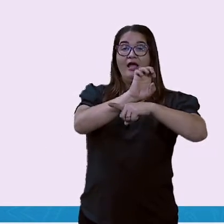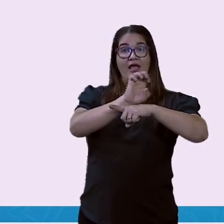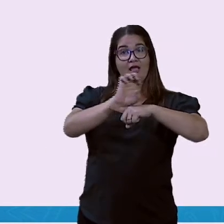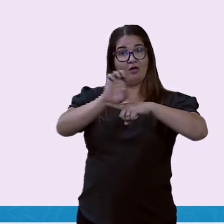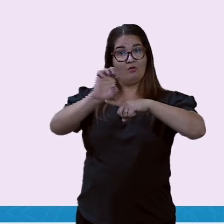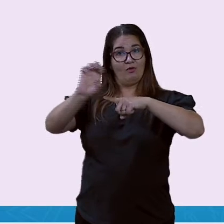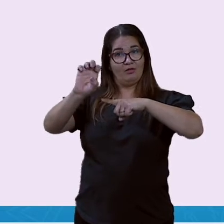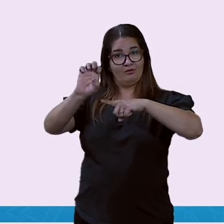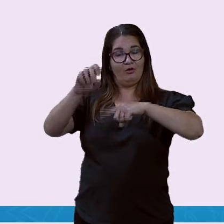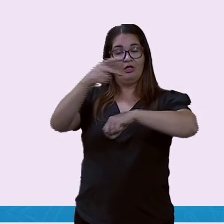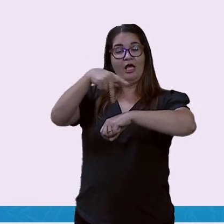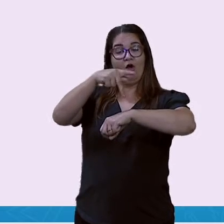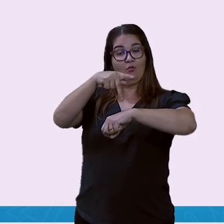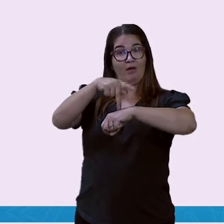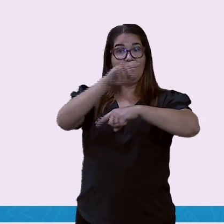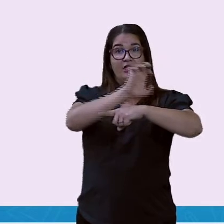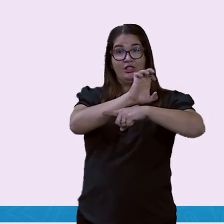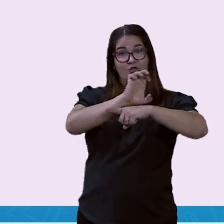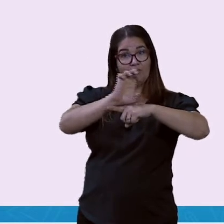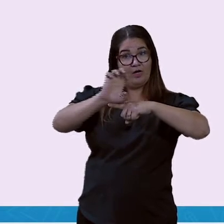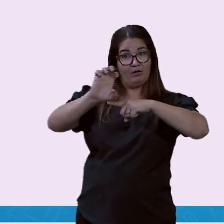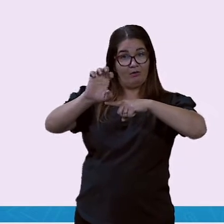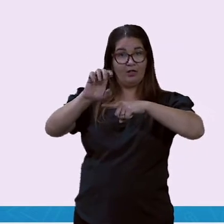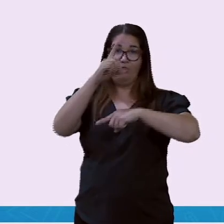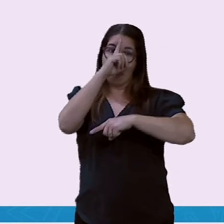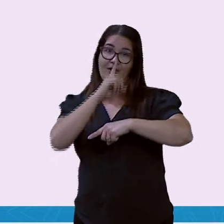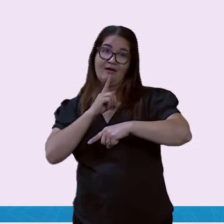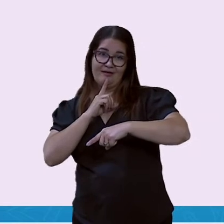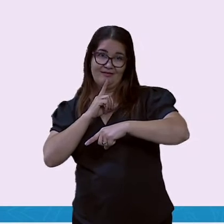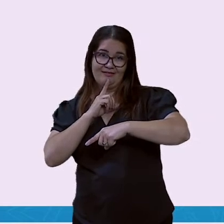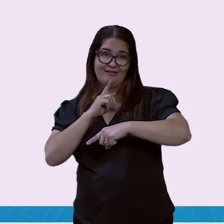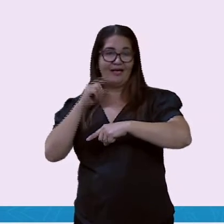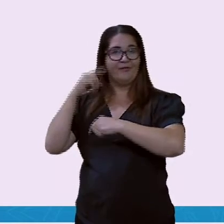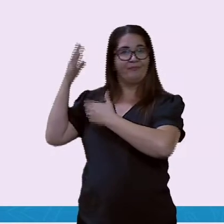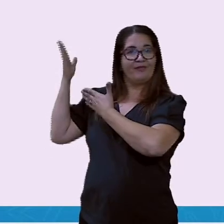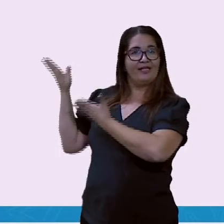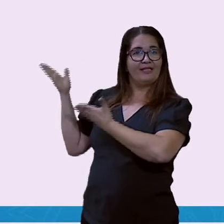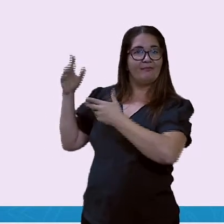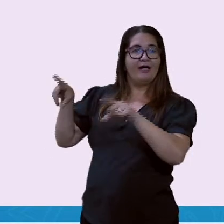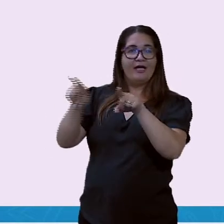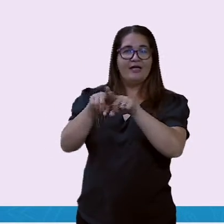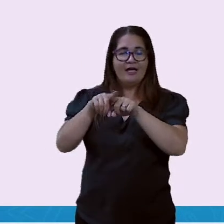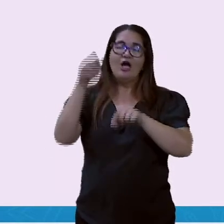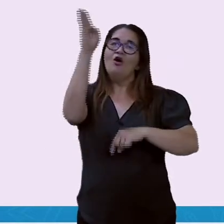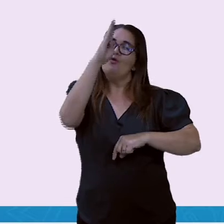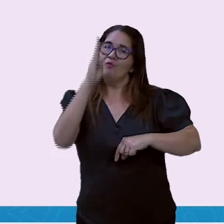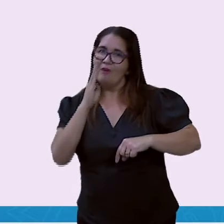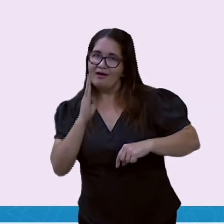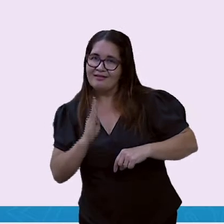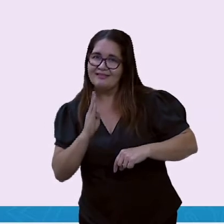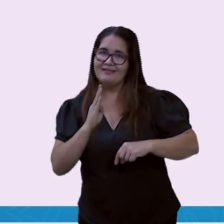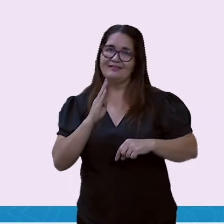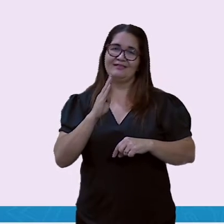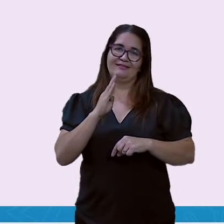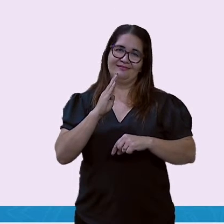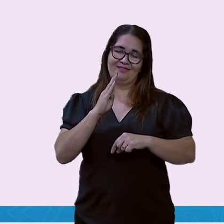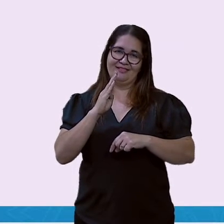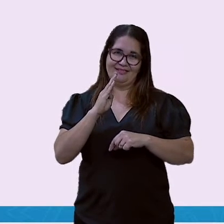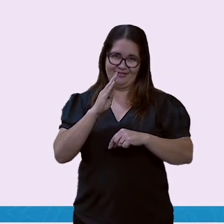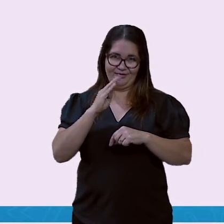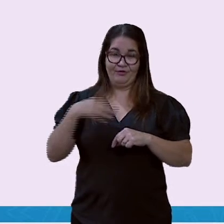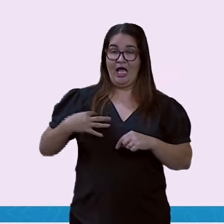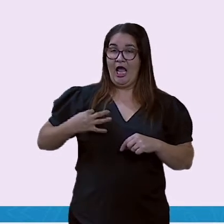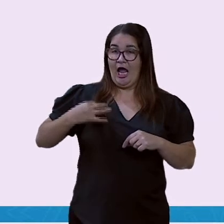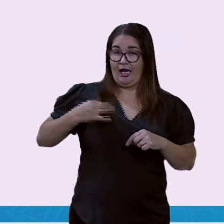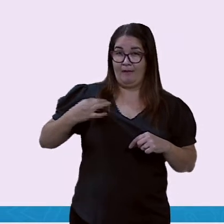verde, né, que é o Brasil. Que é a La Verde Amarela. É a melhor. Essa é a camisa. Essa é a que tem mais